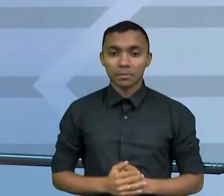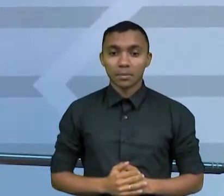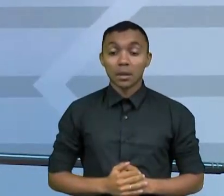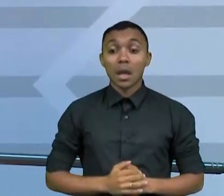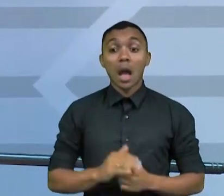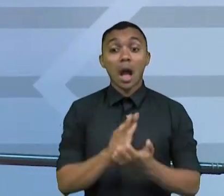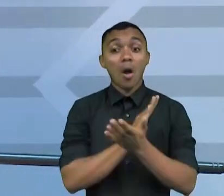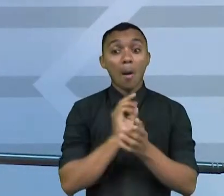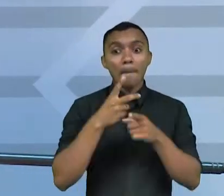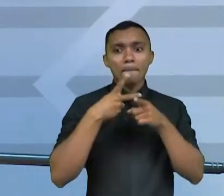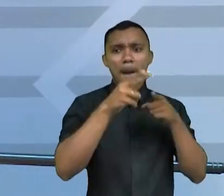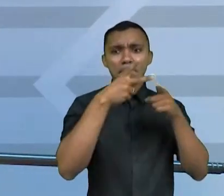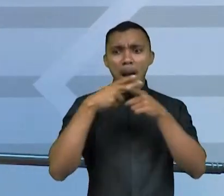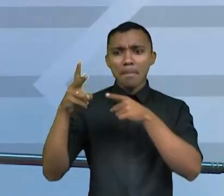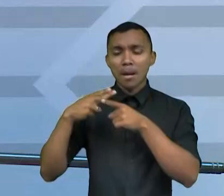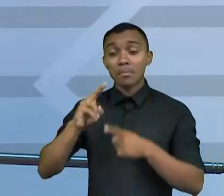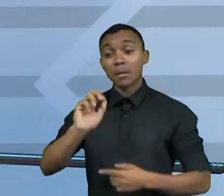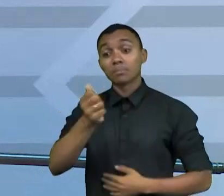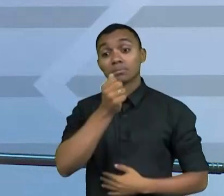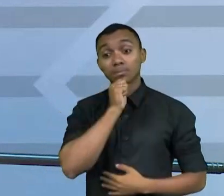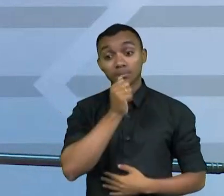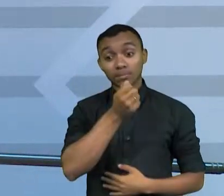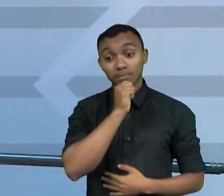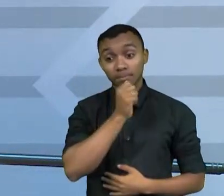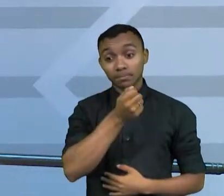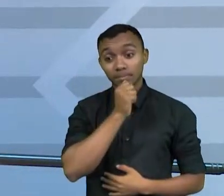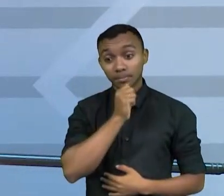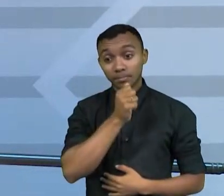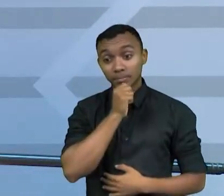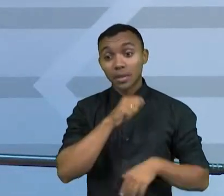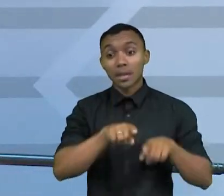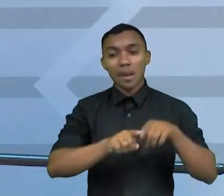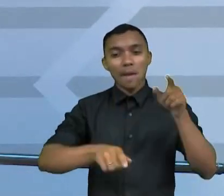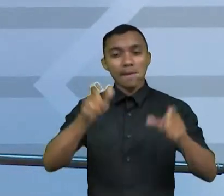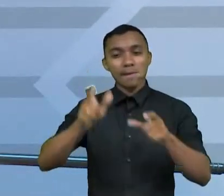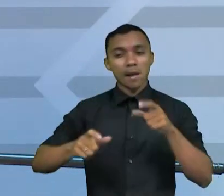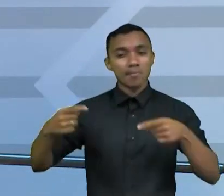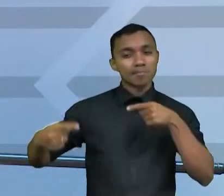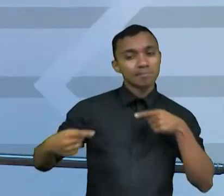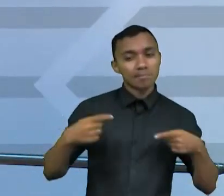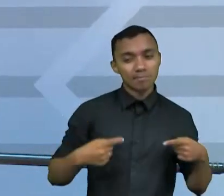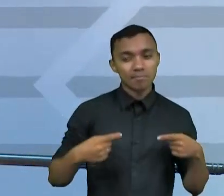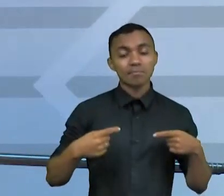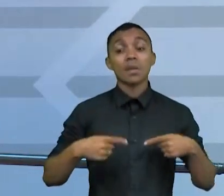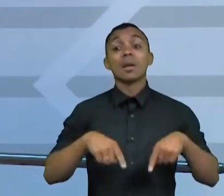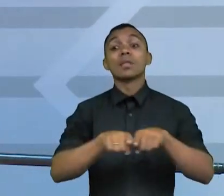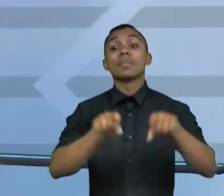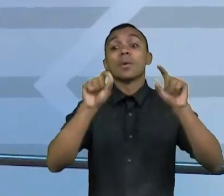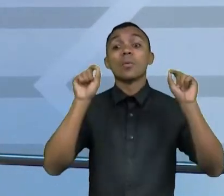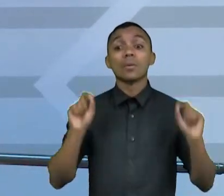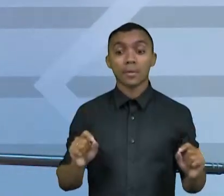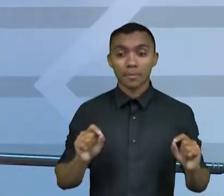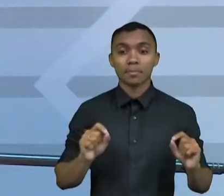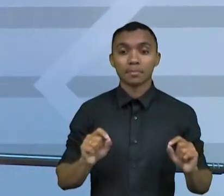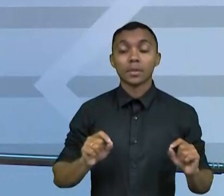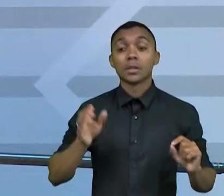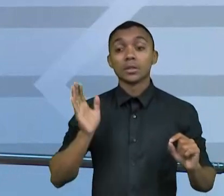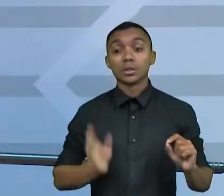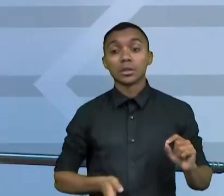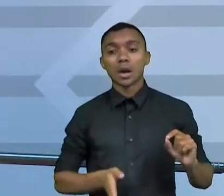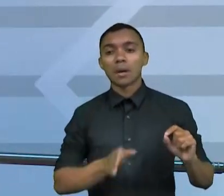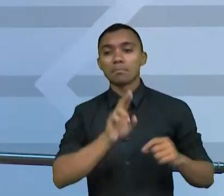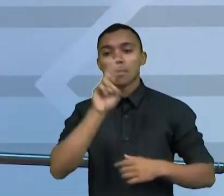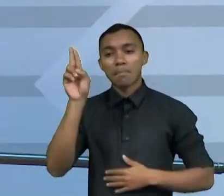turno não confirmadas, inversão de posição entre candidatos e avanço não previsto de nomes na